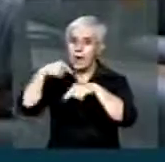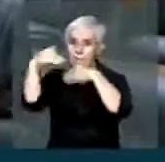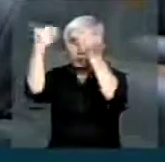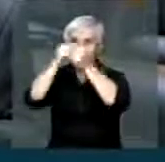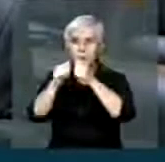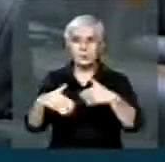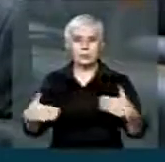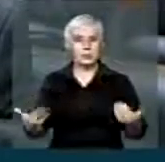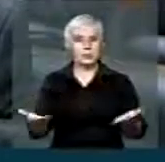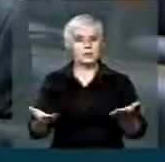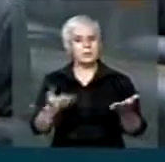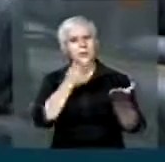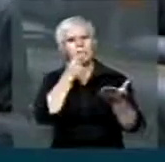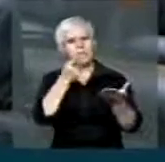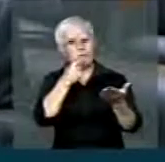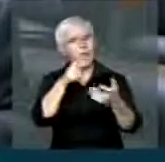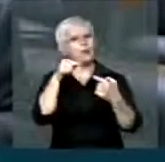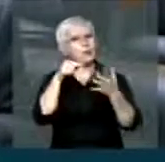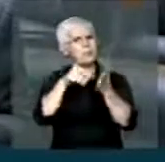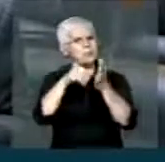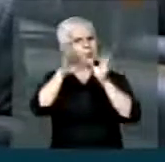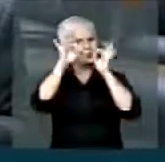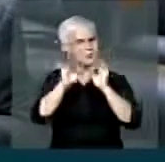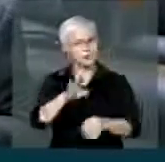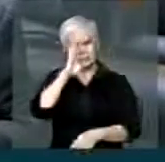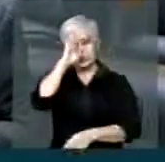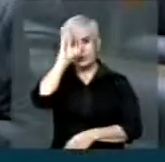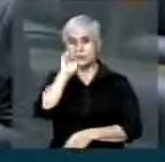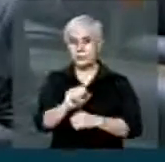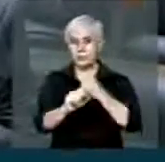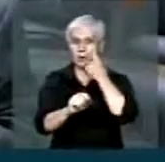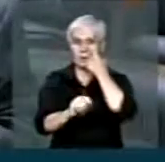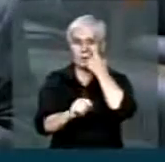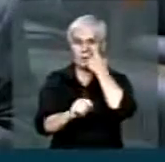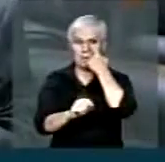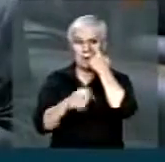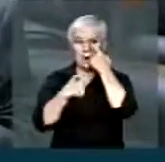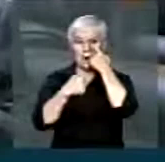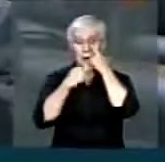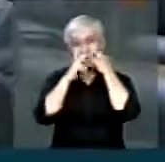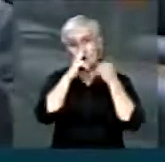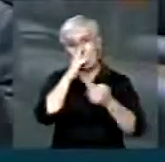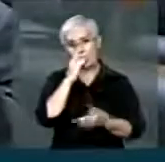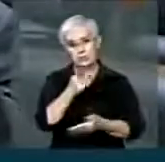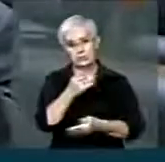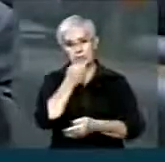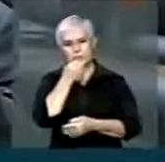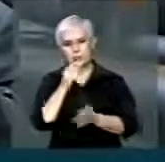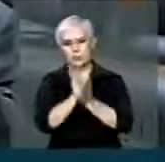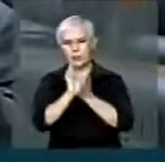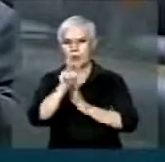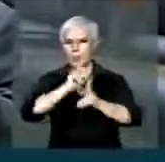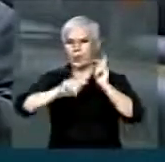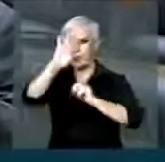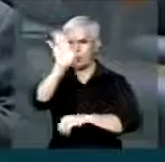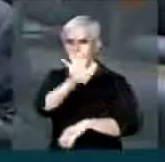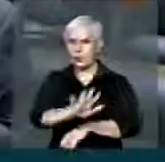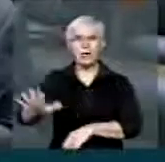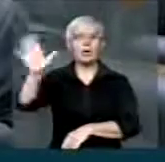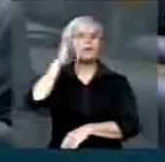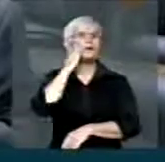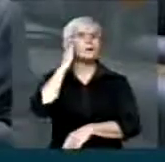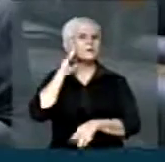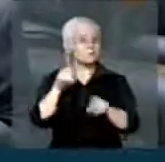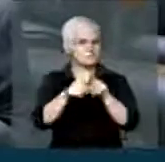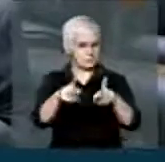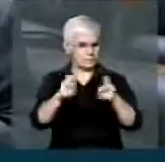coloca num ponto chave eu acho, meu caro deputado, e é bom que a nação brasileira saiba disso